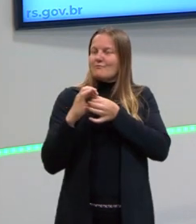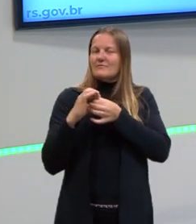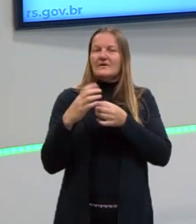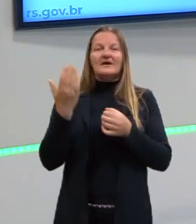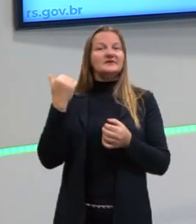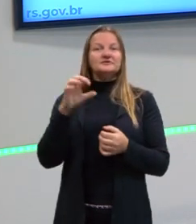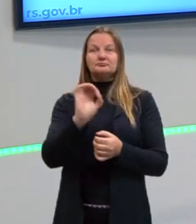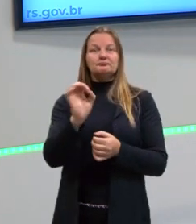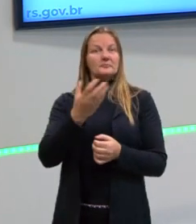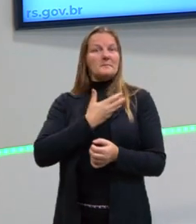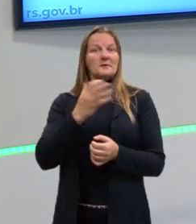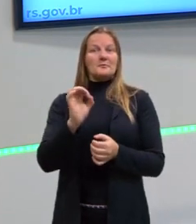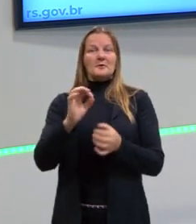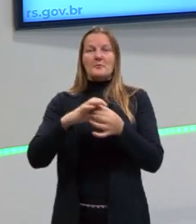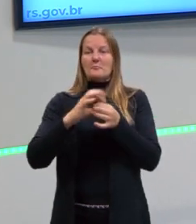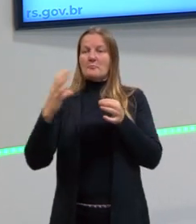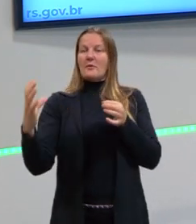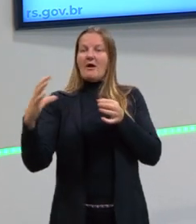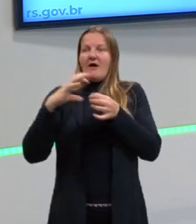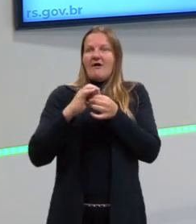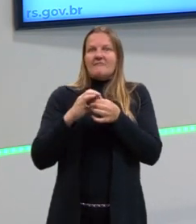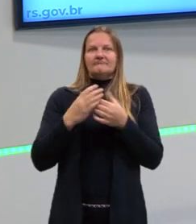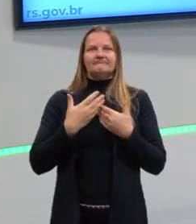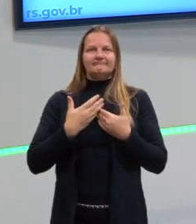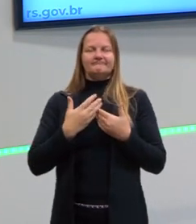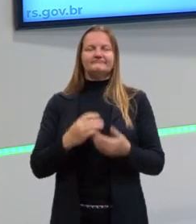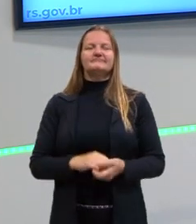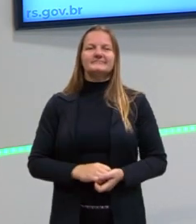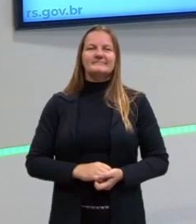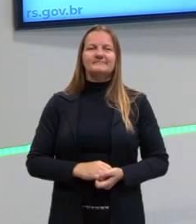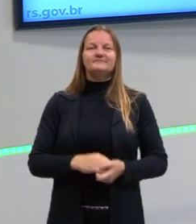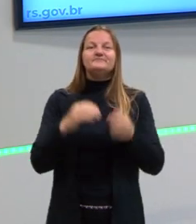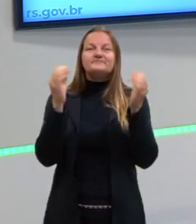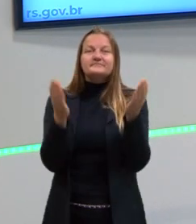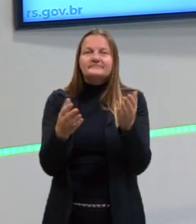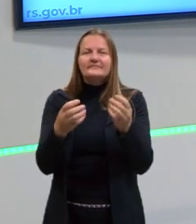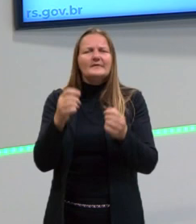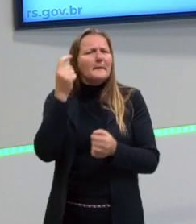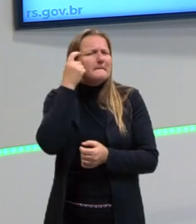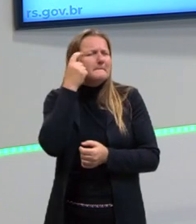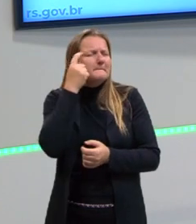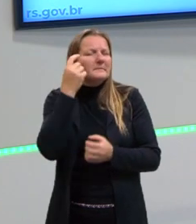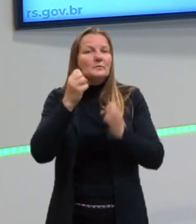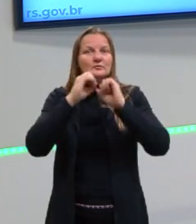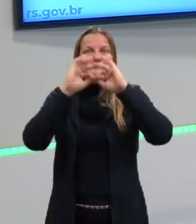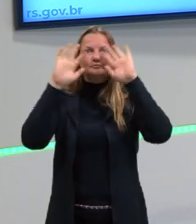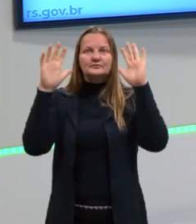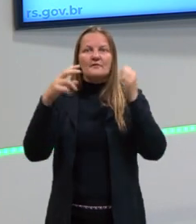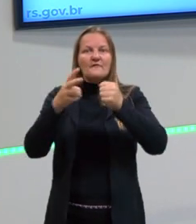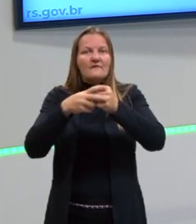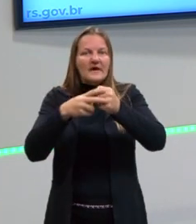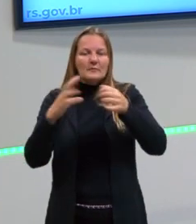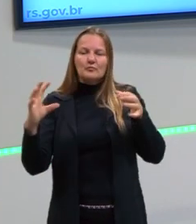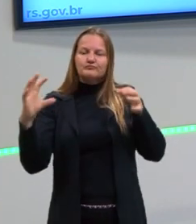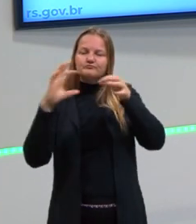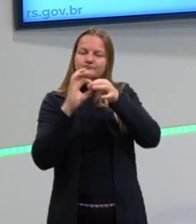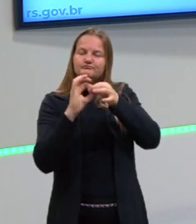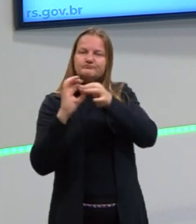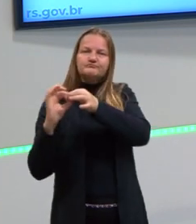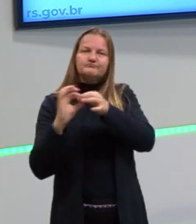exemplos disso. Vamos agora, então, se a gente entendeu quais são os verbos de ligação,